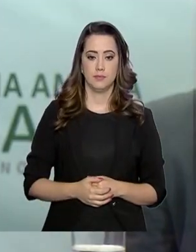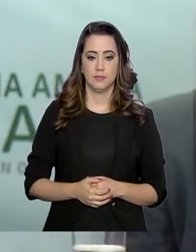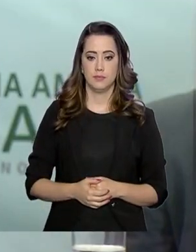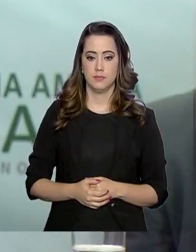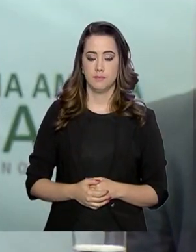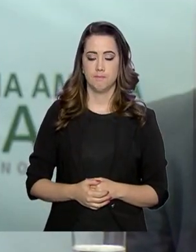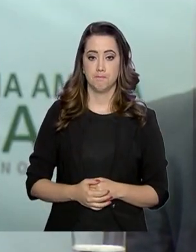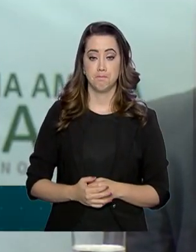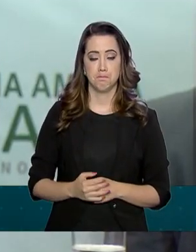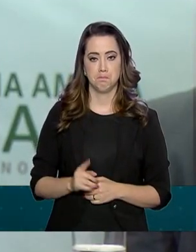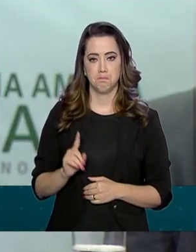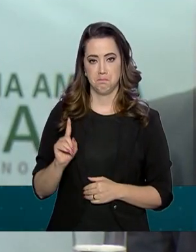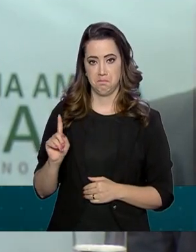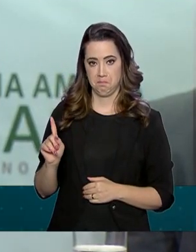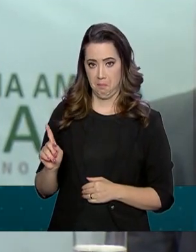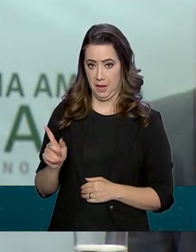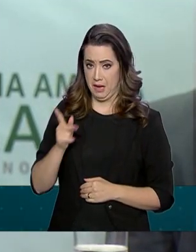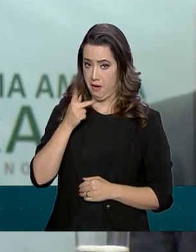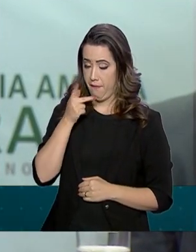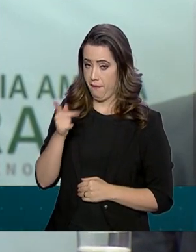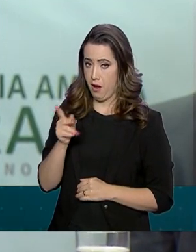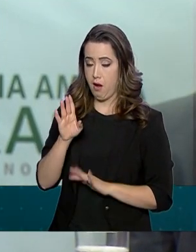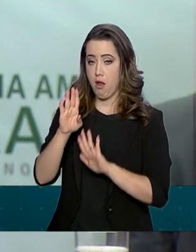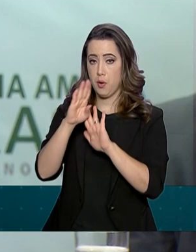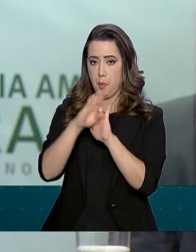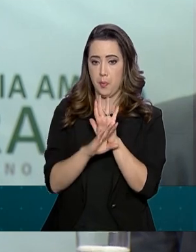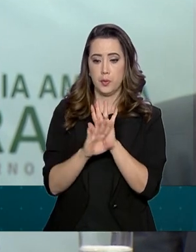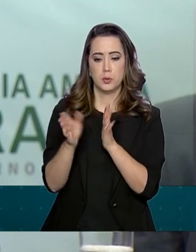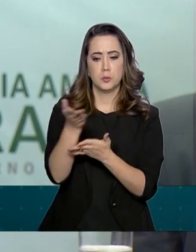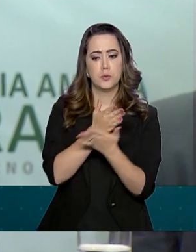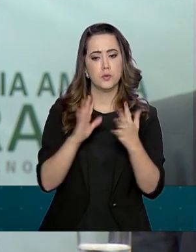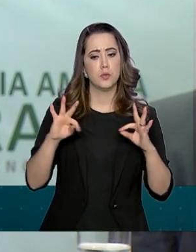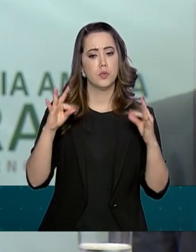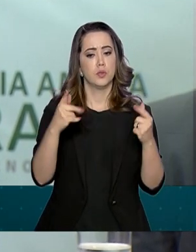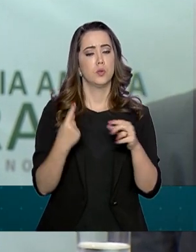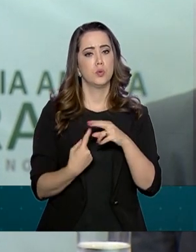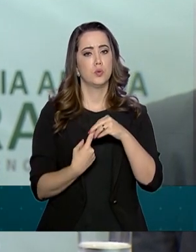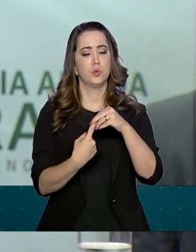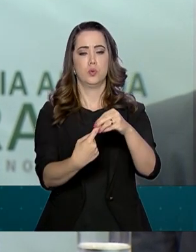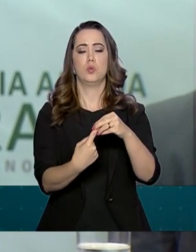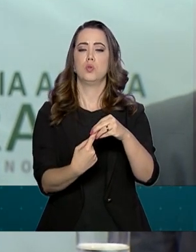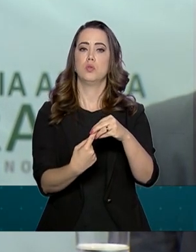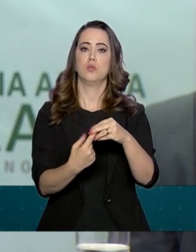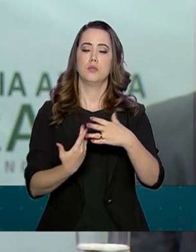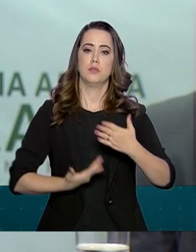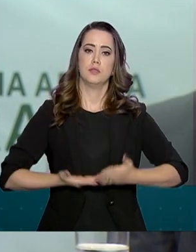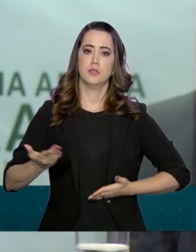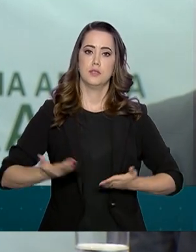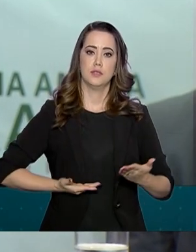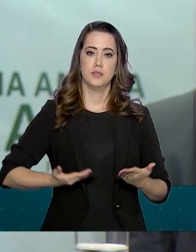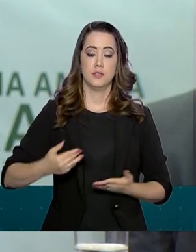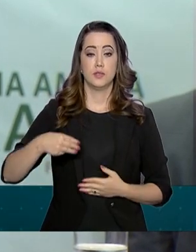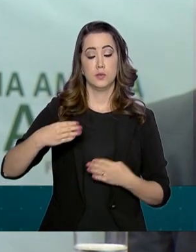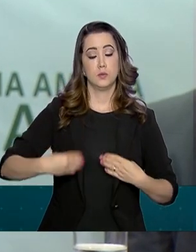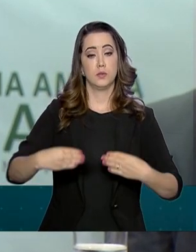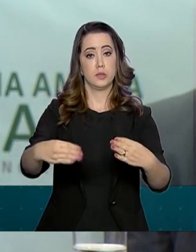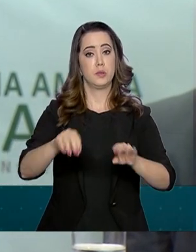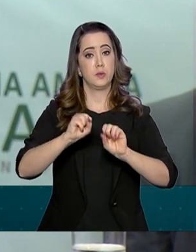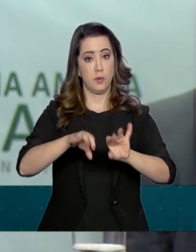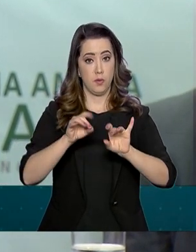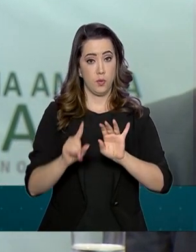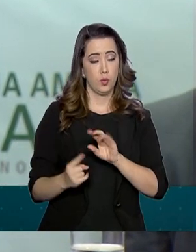Esse programa envolve a unificação de todos os serviços que o MEC atende em uma única